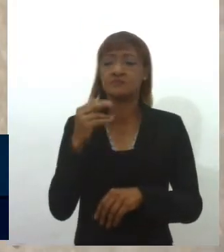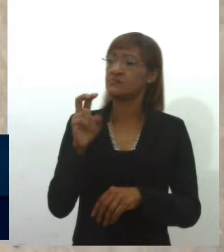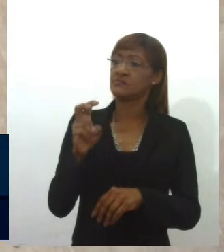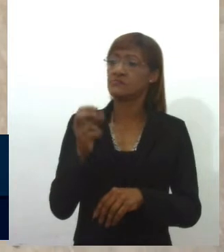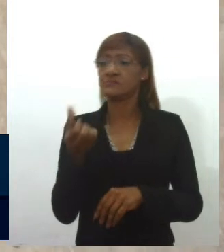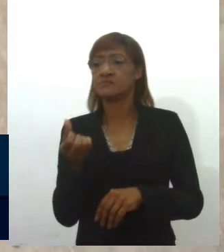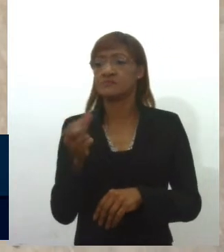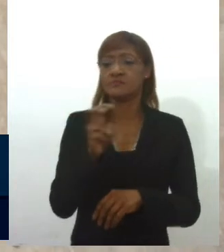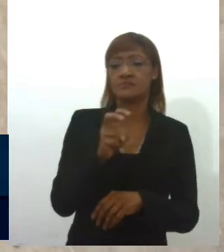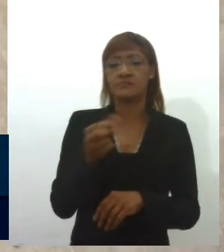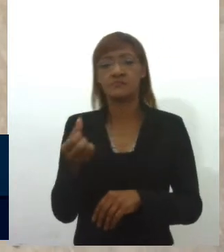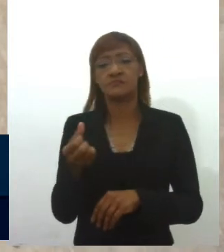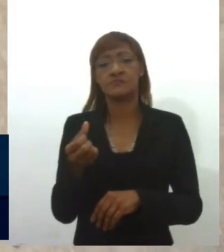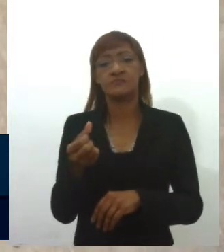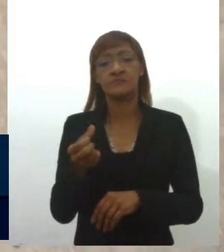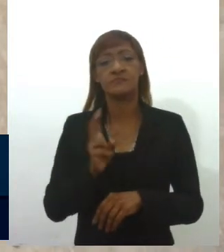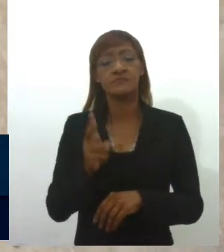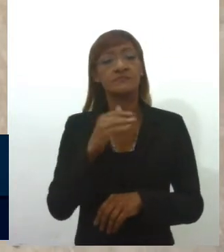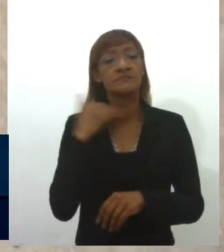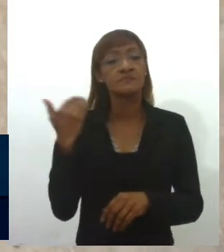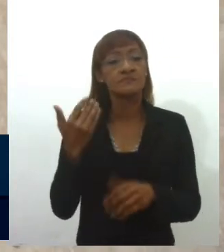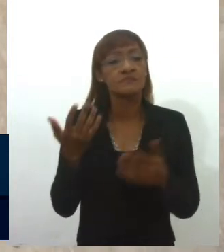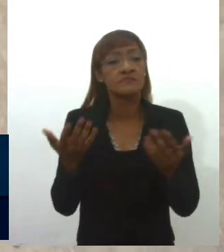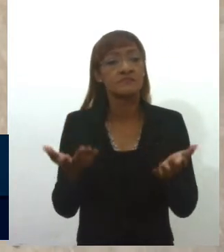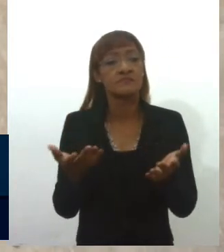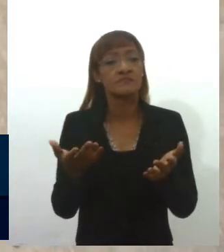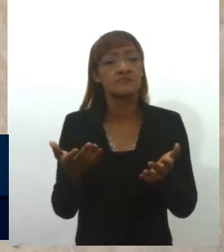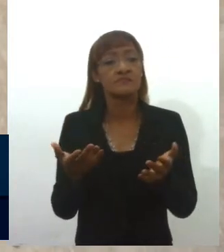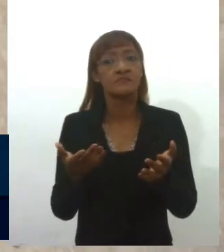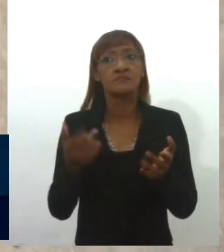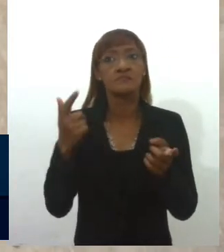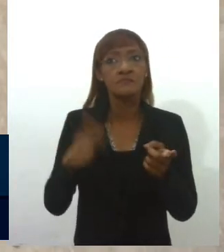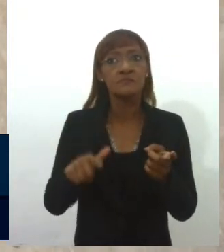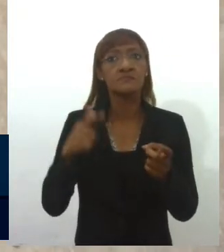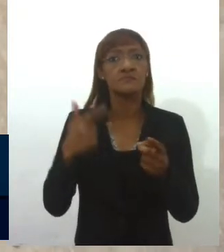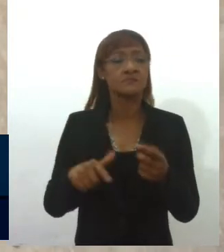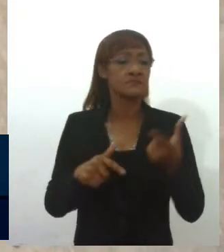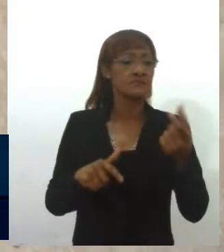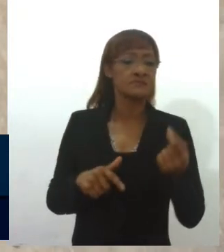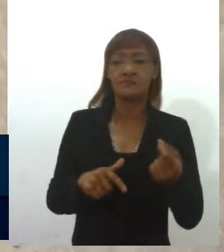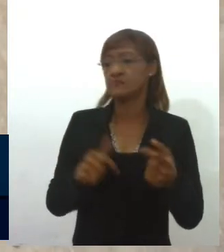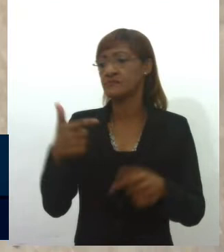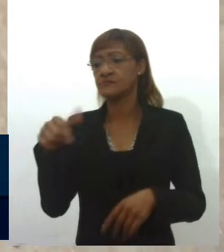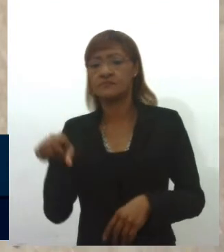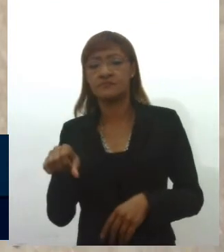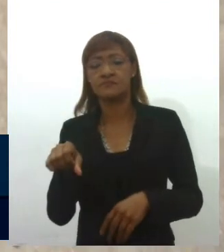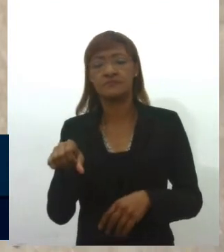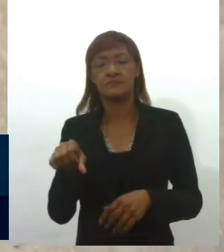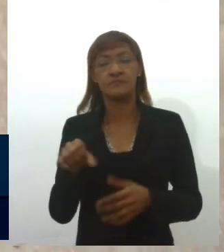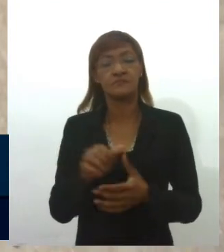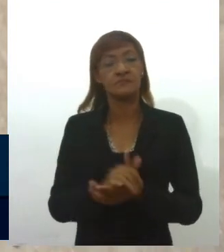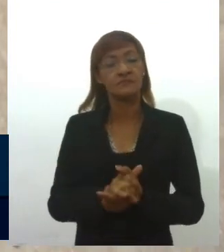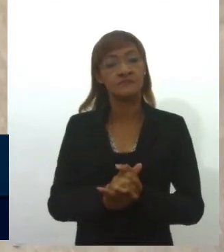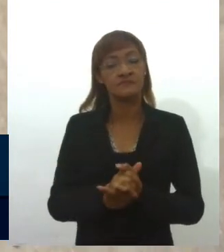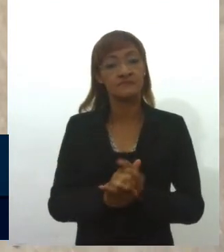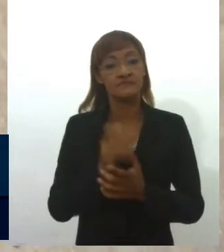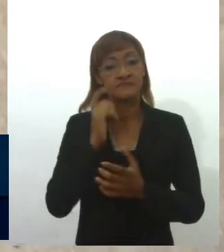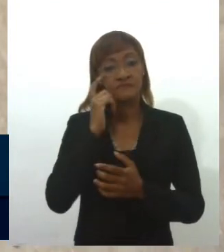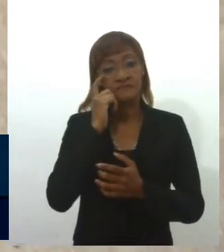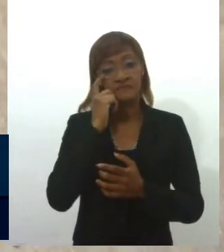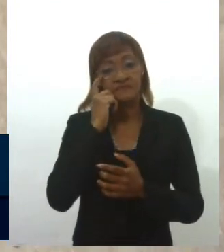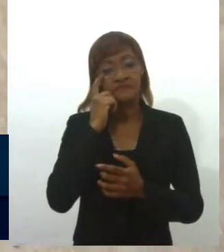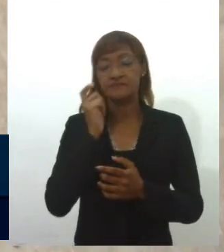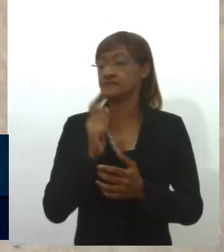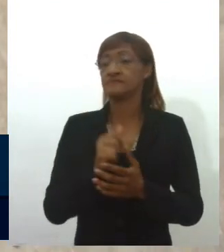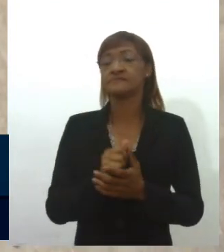5, 6. E alguém ia dizer, mas olha, já foi mais, já foi 20, já foi 29, 6, acontece